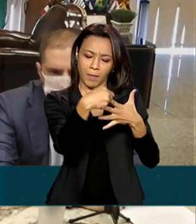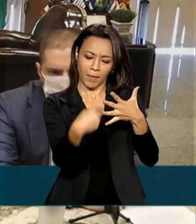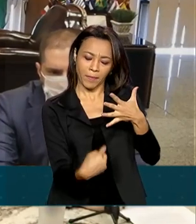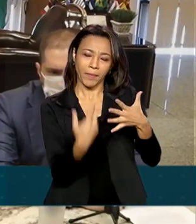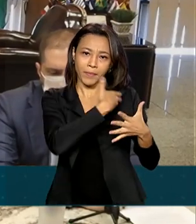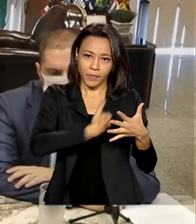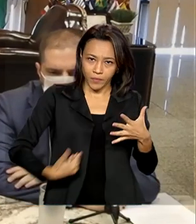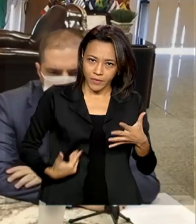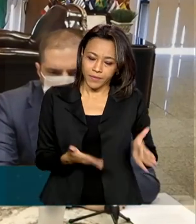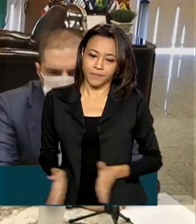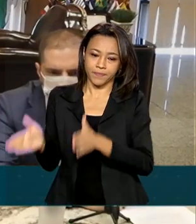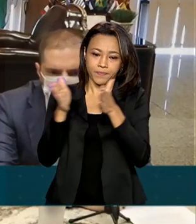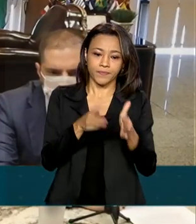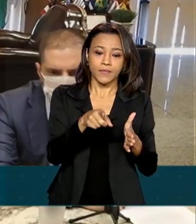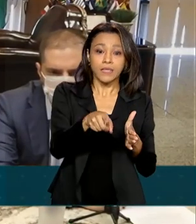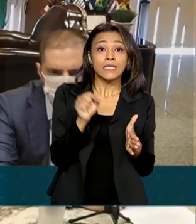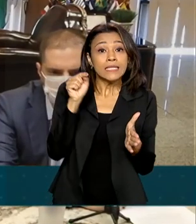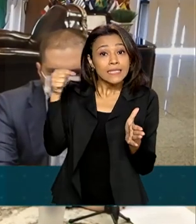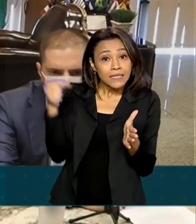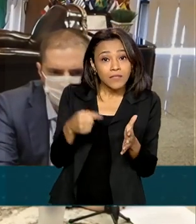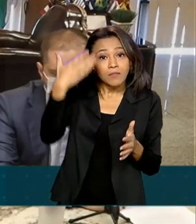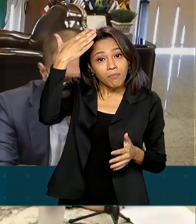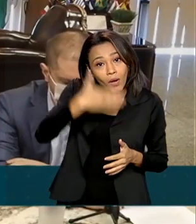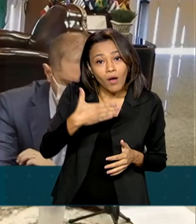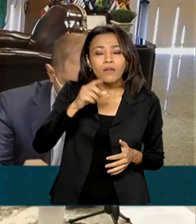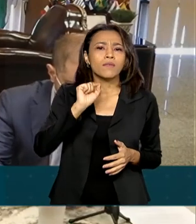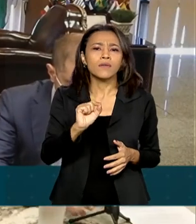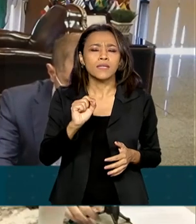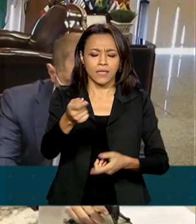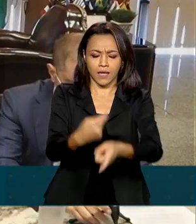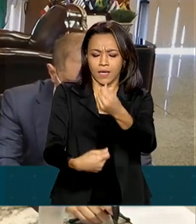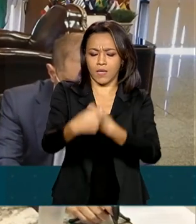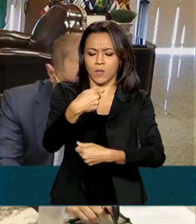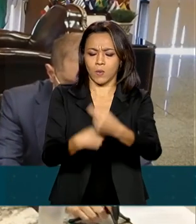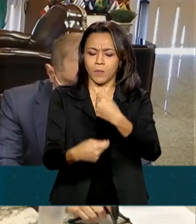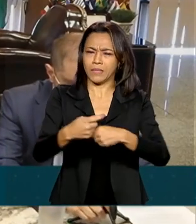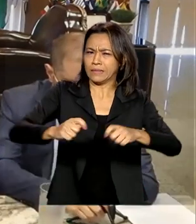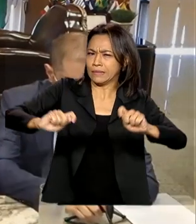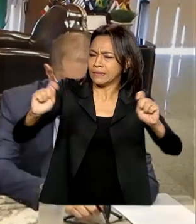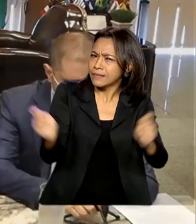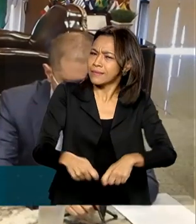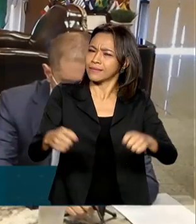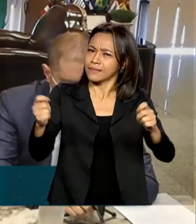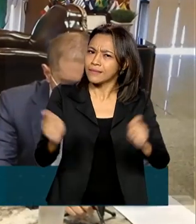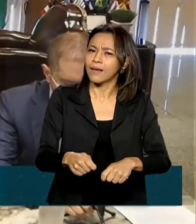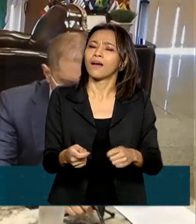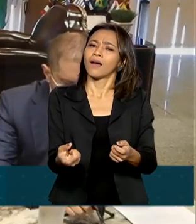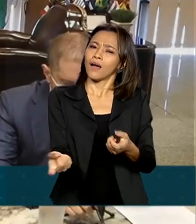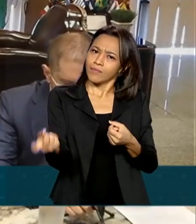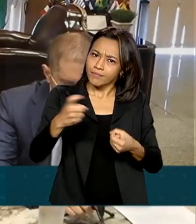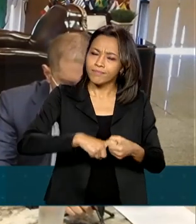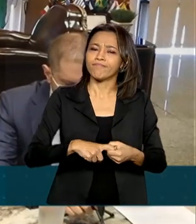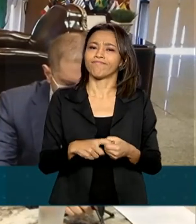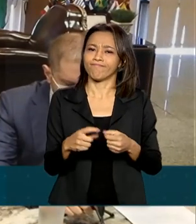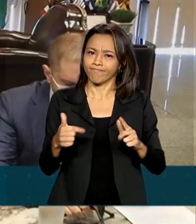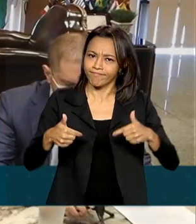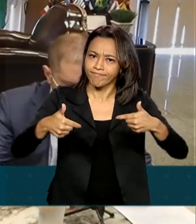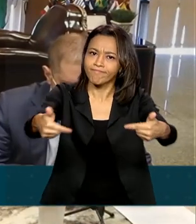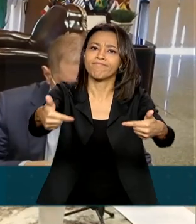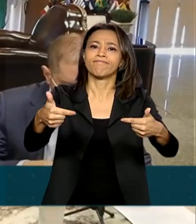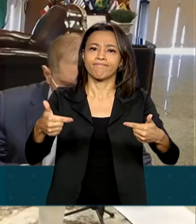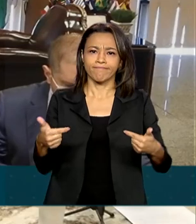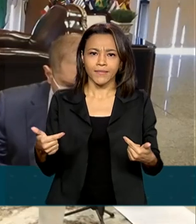Isso é um excelente sinal de que a economia pode efetivamente fazer um retorno em V. Porque os